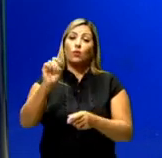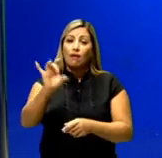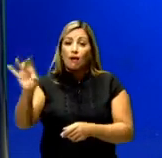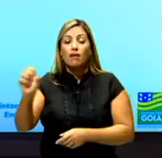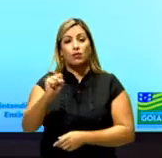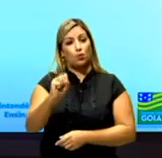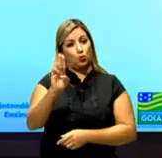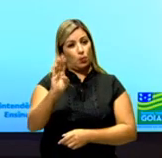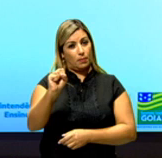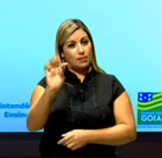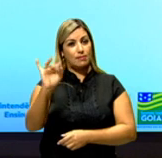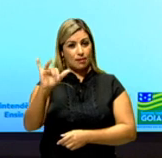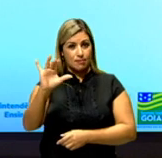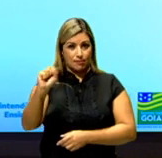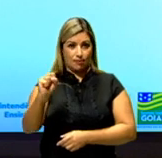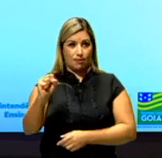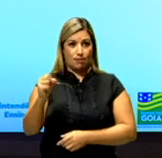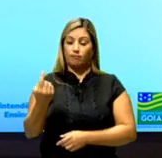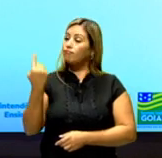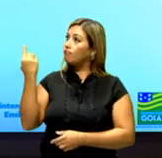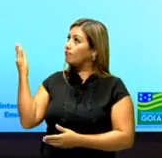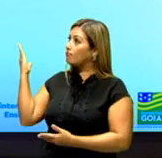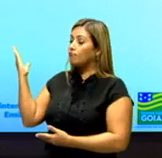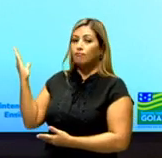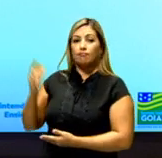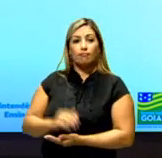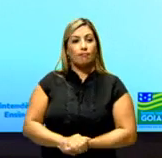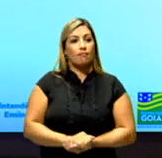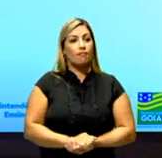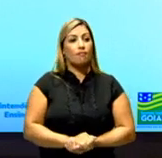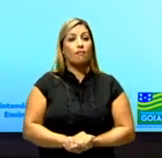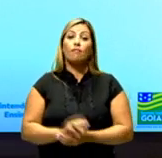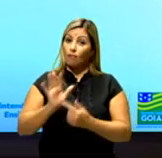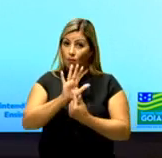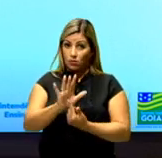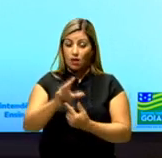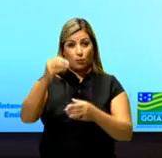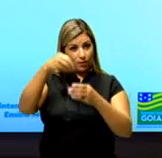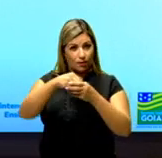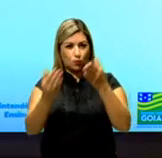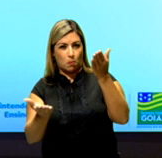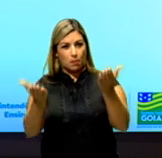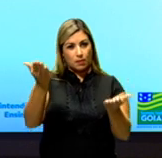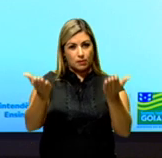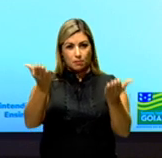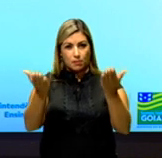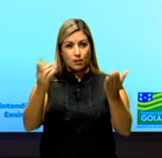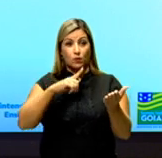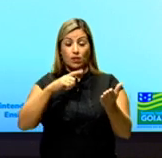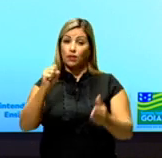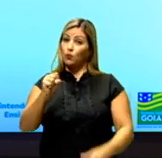substância. Coloquei uma aqui agora pra gente, porque dentro do balanceamento existem